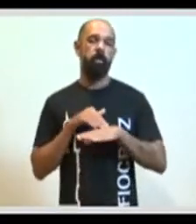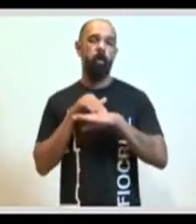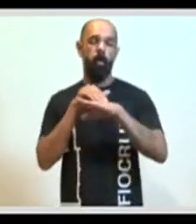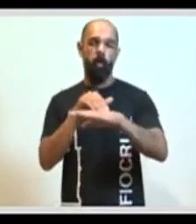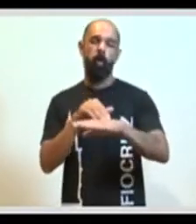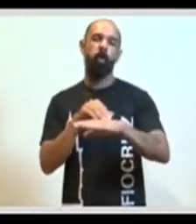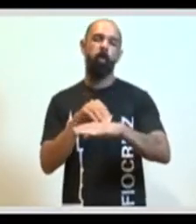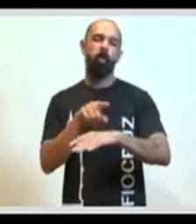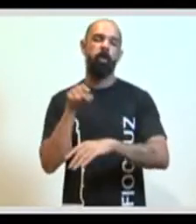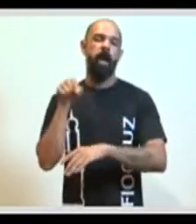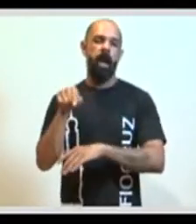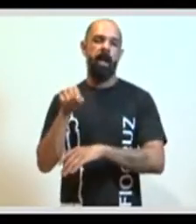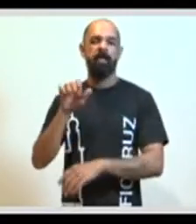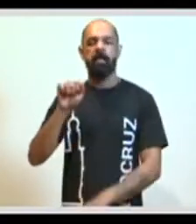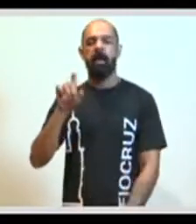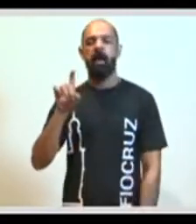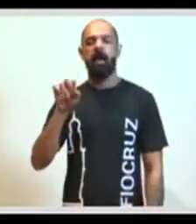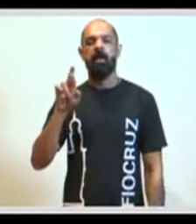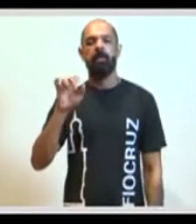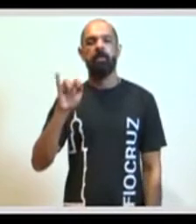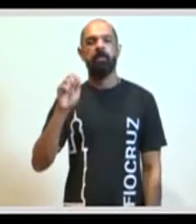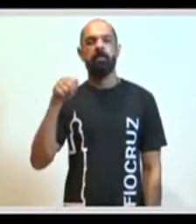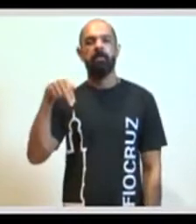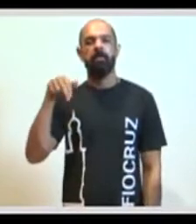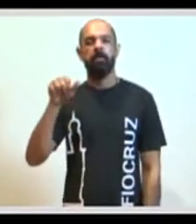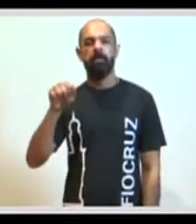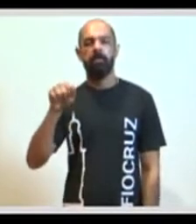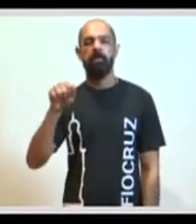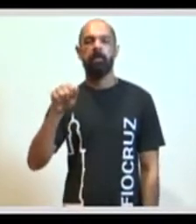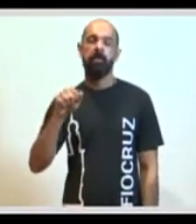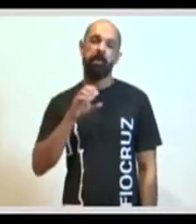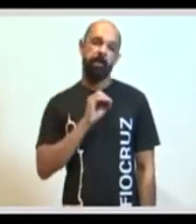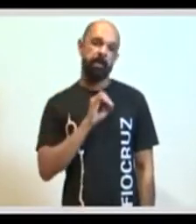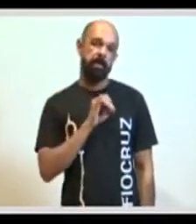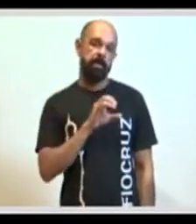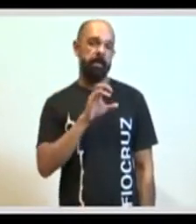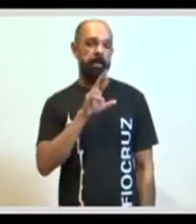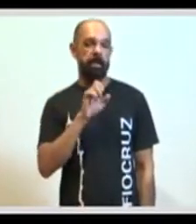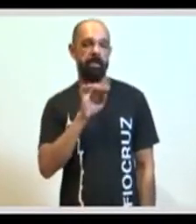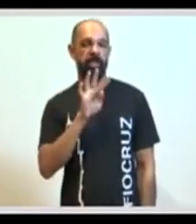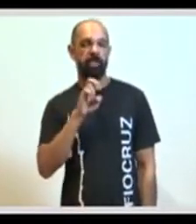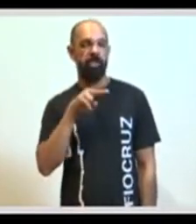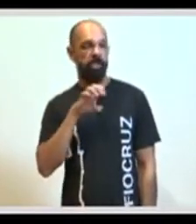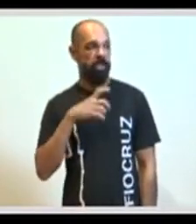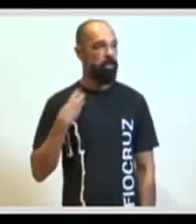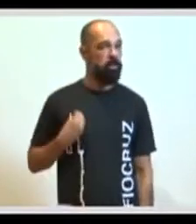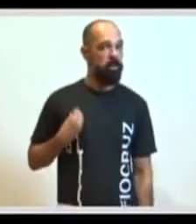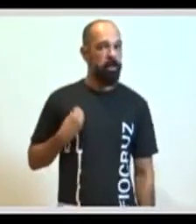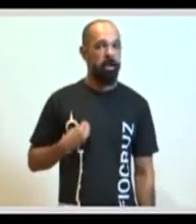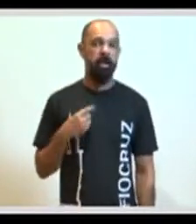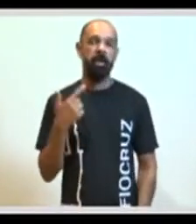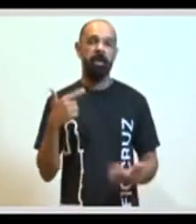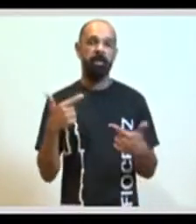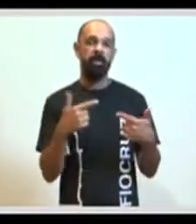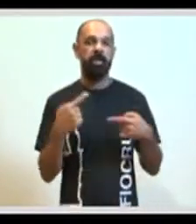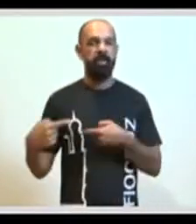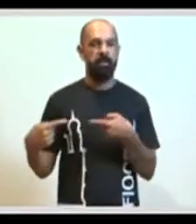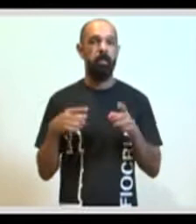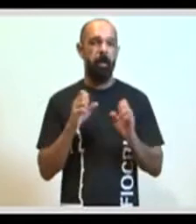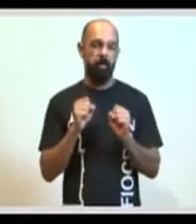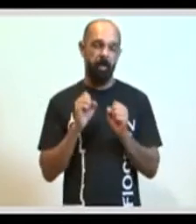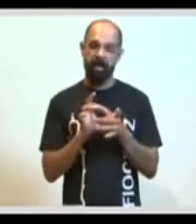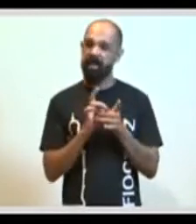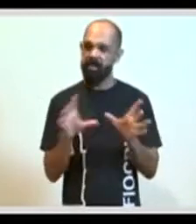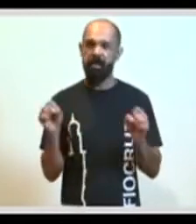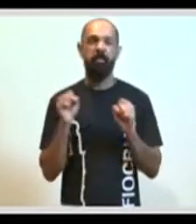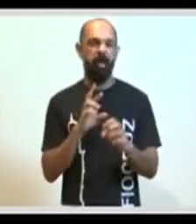essa da Adriana, né, se Cristiane estiver conosco também, apesar de não estar entre as debatedoras, fica